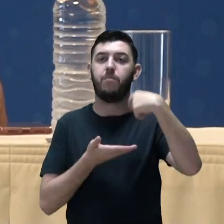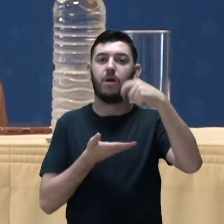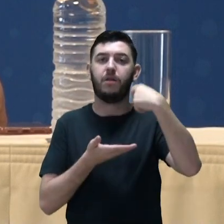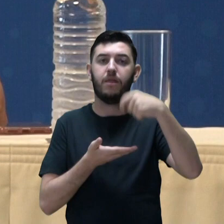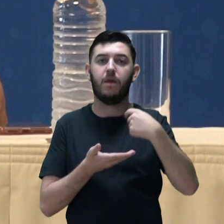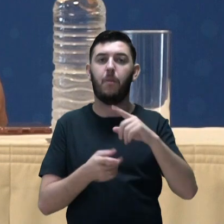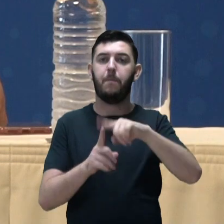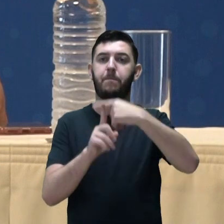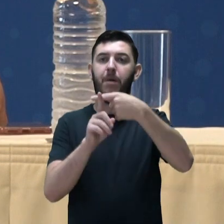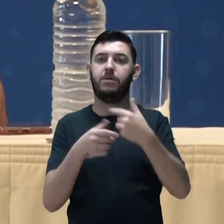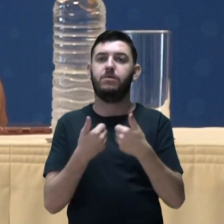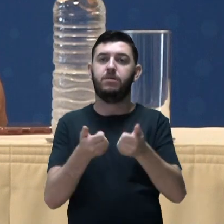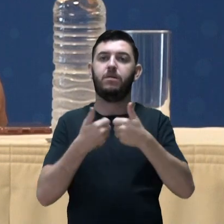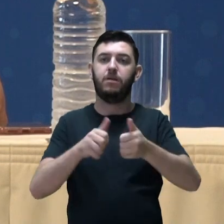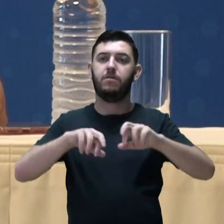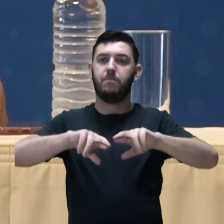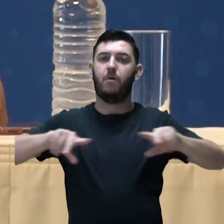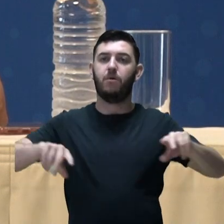o curso.